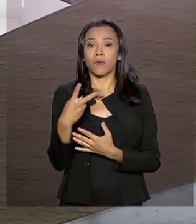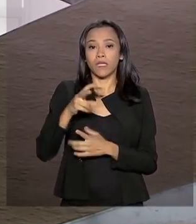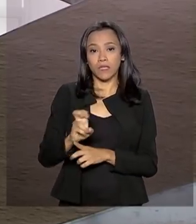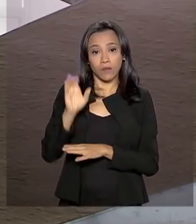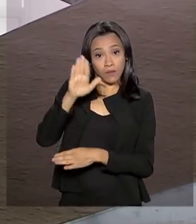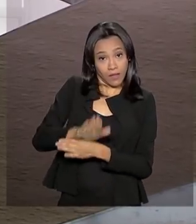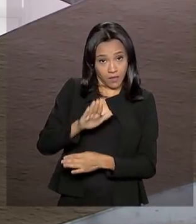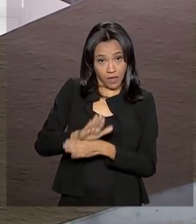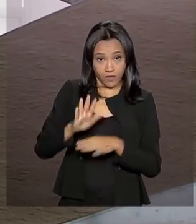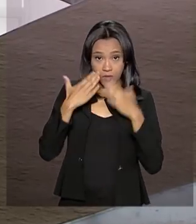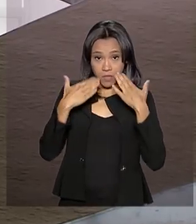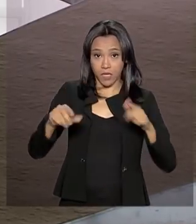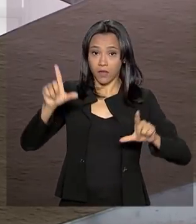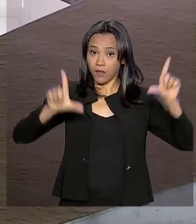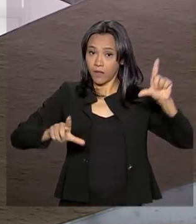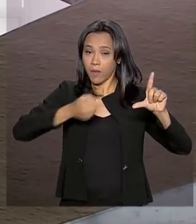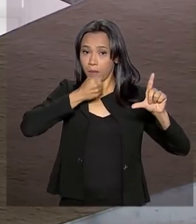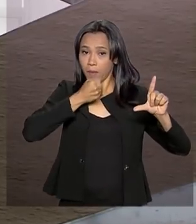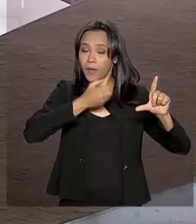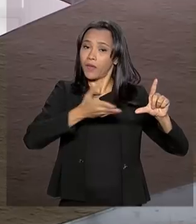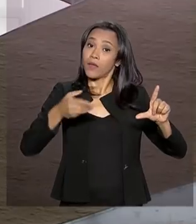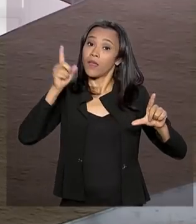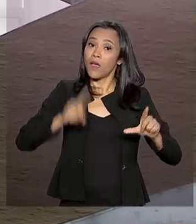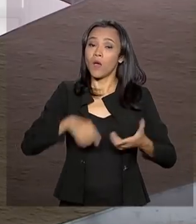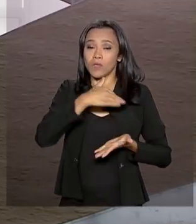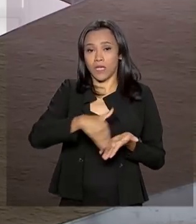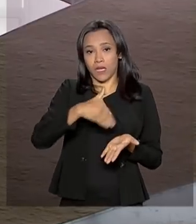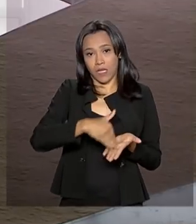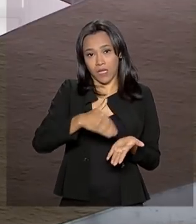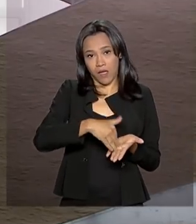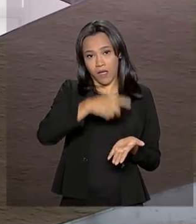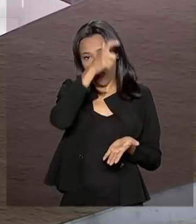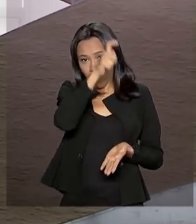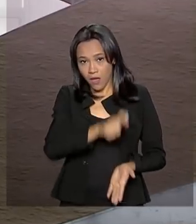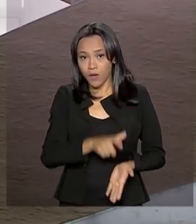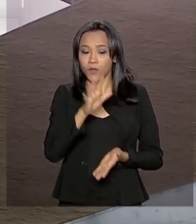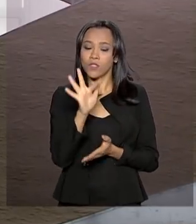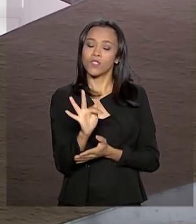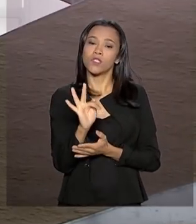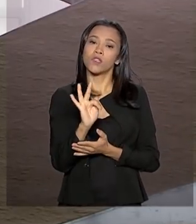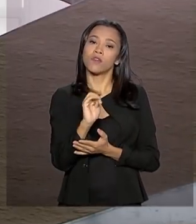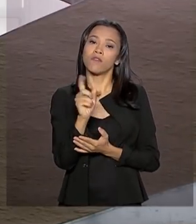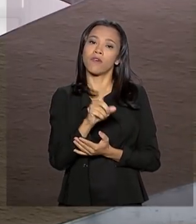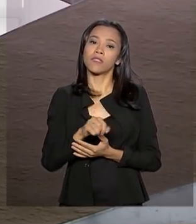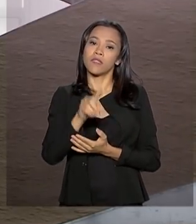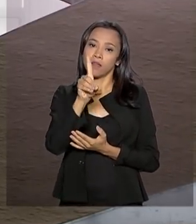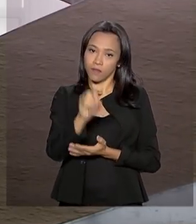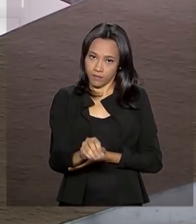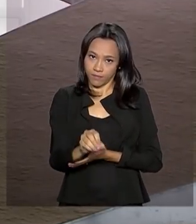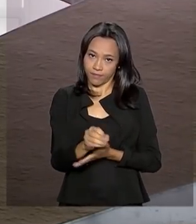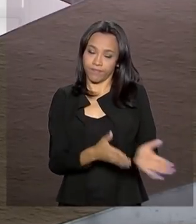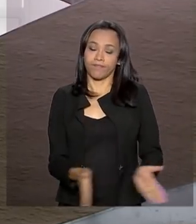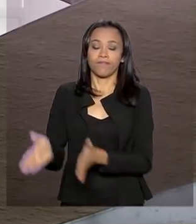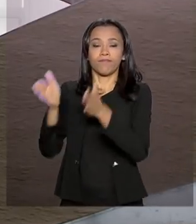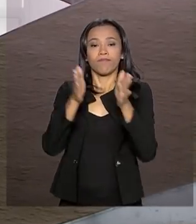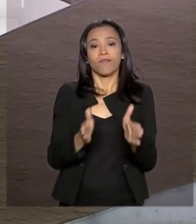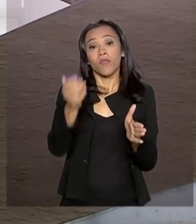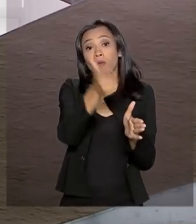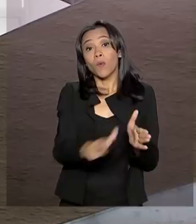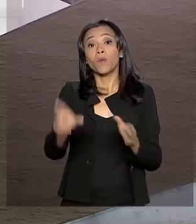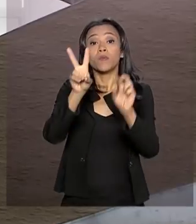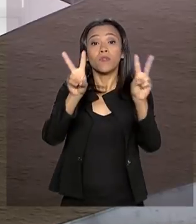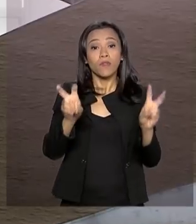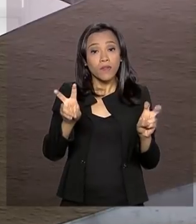entrevista coletiva do secretário especial de Fazenda, Vanderlei Rodrigues. E agora a gente fala de um outro